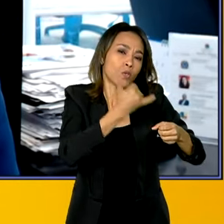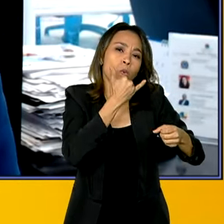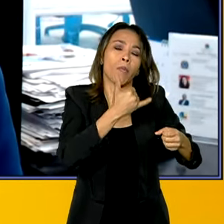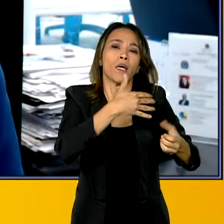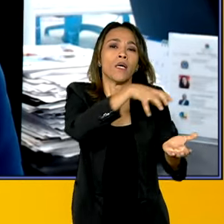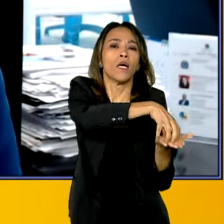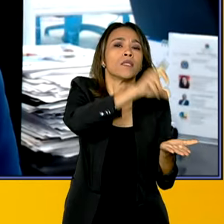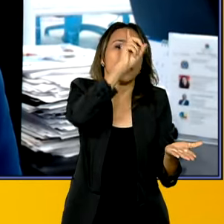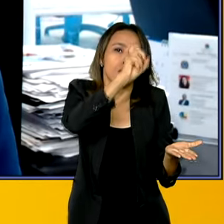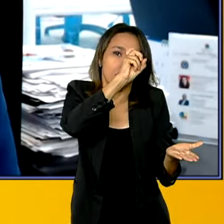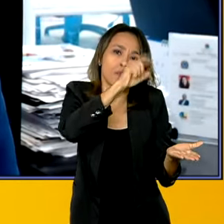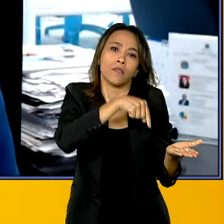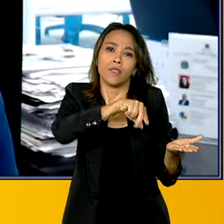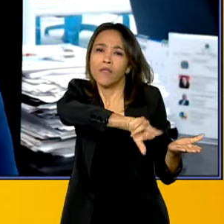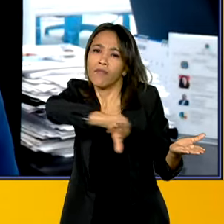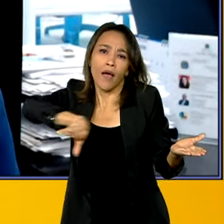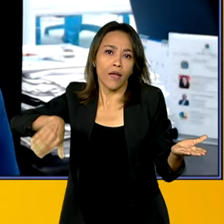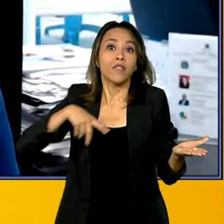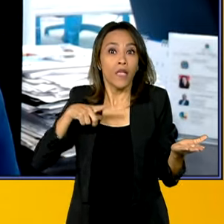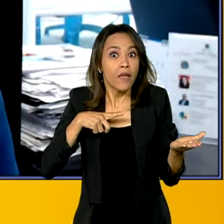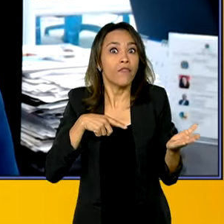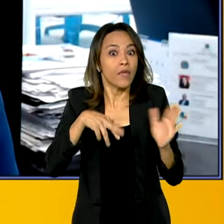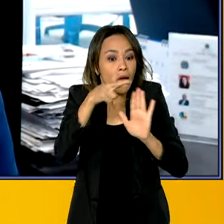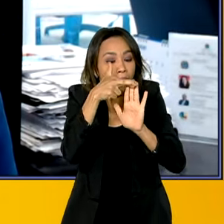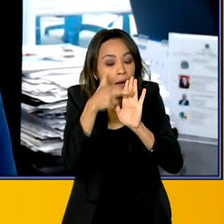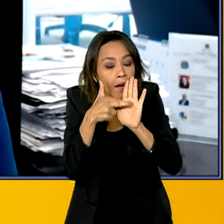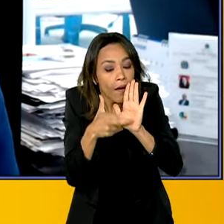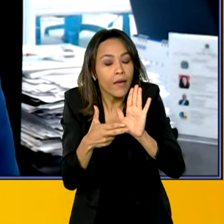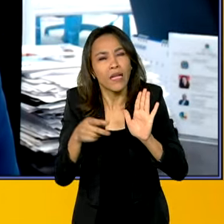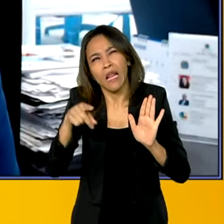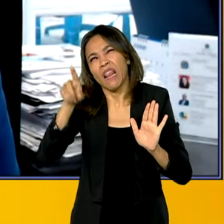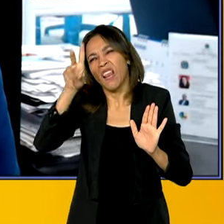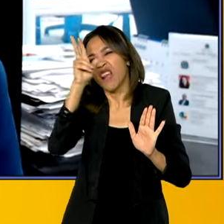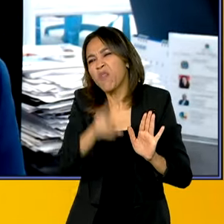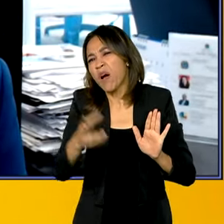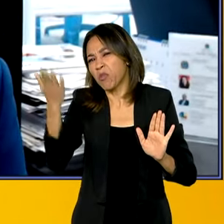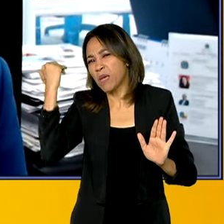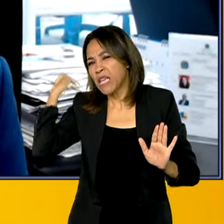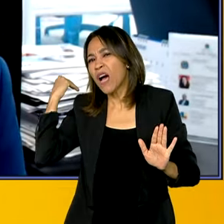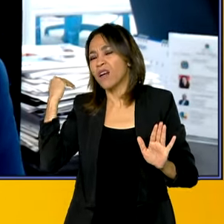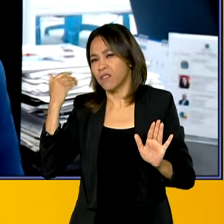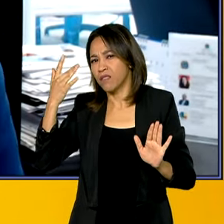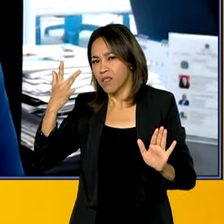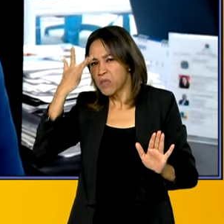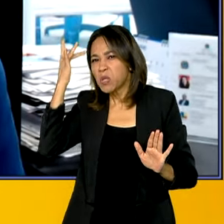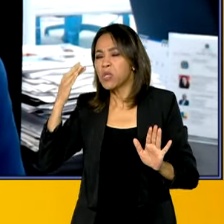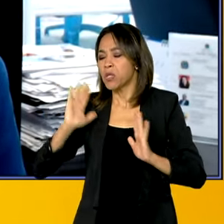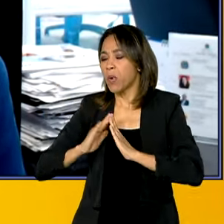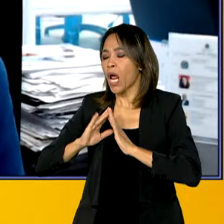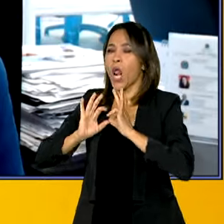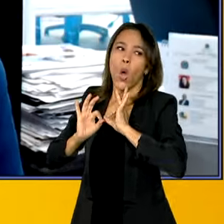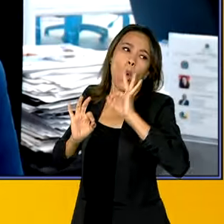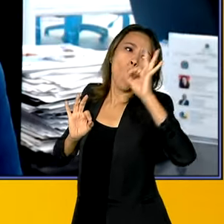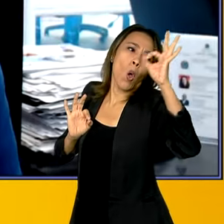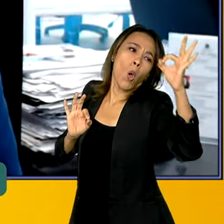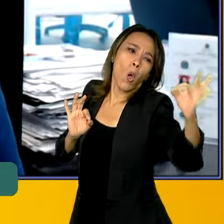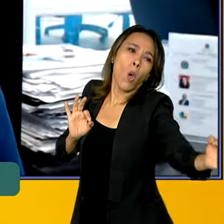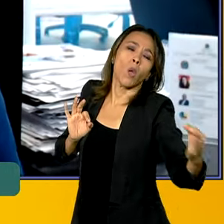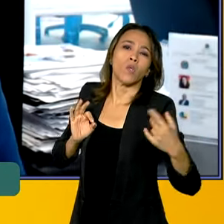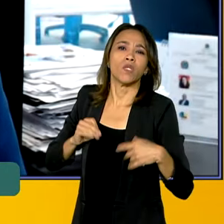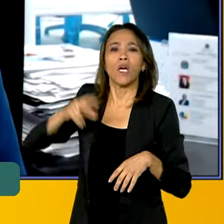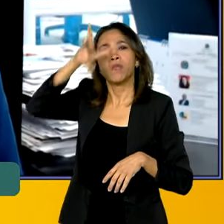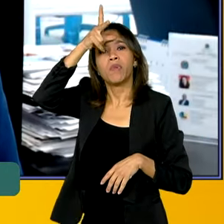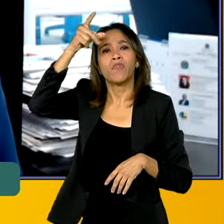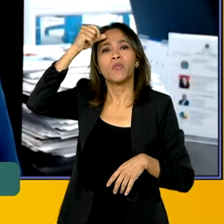criteriosa para que nós não tenhamos mais aqueles Minha Casa Minha Vida que viviam, as pessoas tinham que viver longe, onde as prefeituras